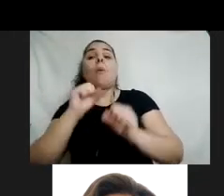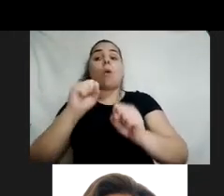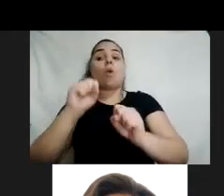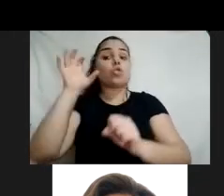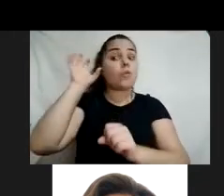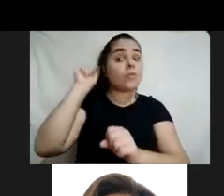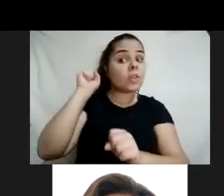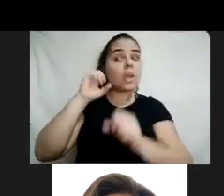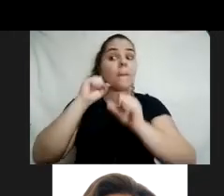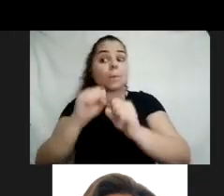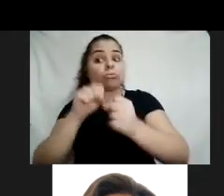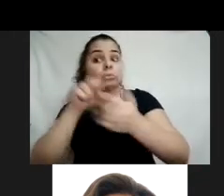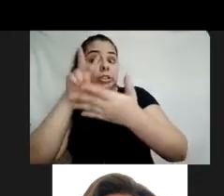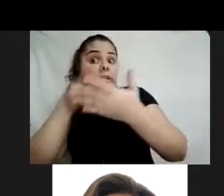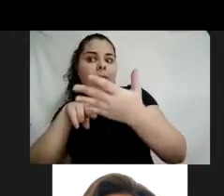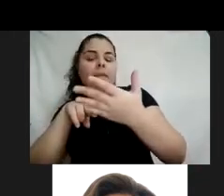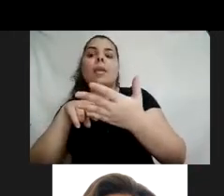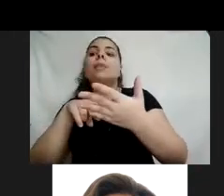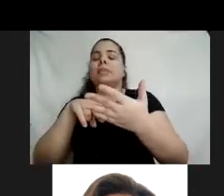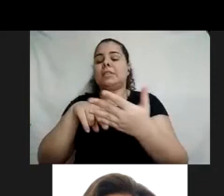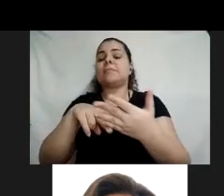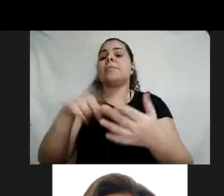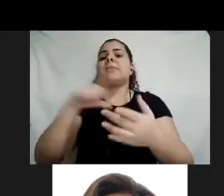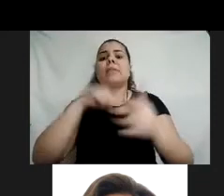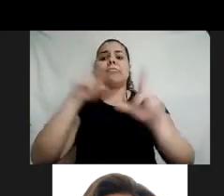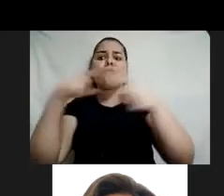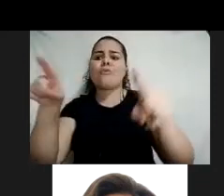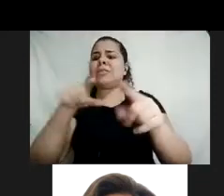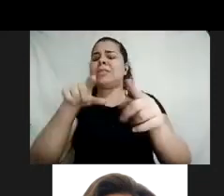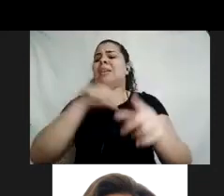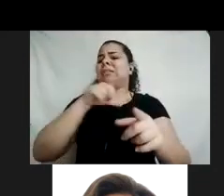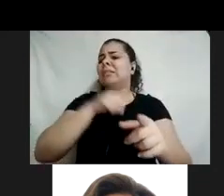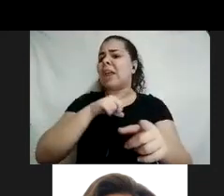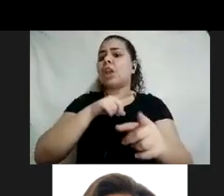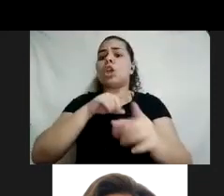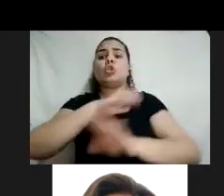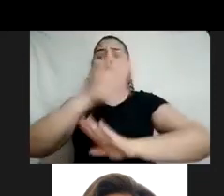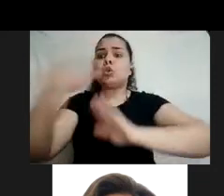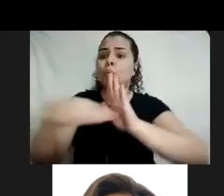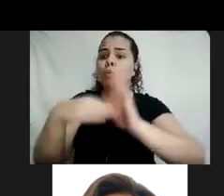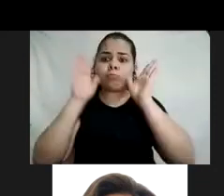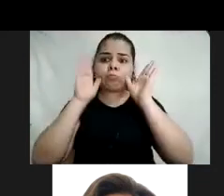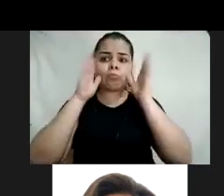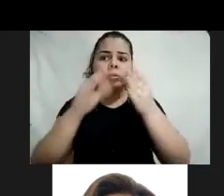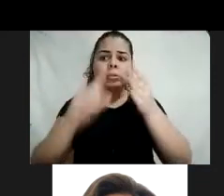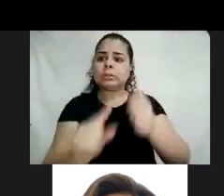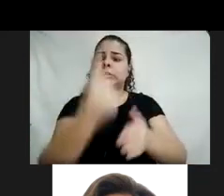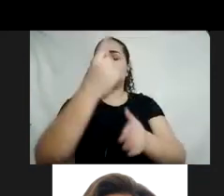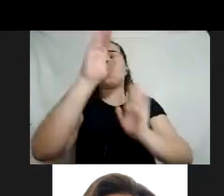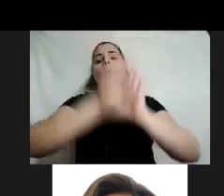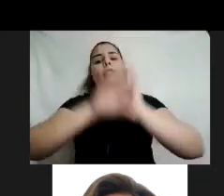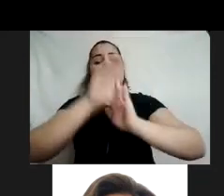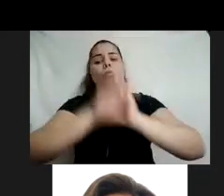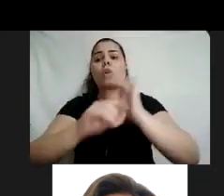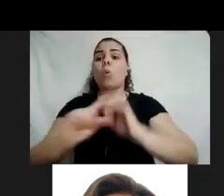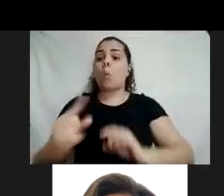tem teatrinho de fantoche, tem musiquinha, tudo sobre o mesmo conteúdo. Porque são formas de você ir